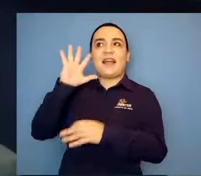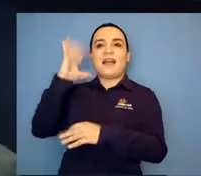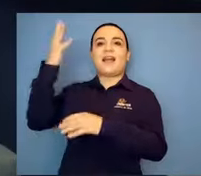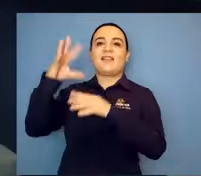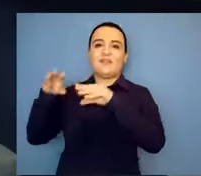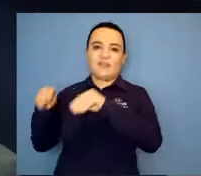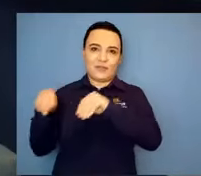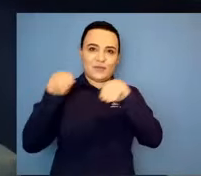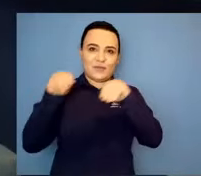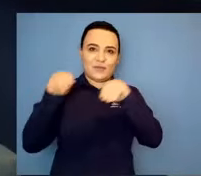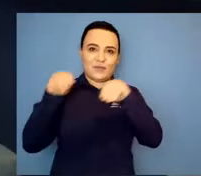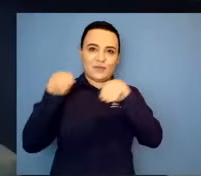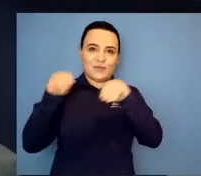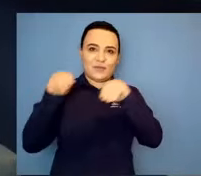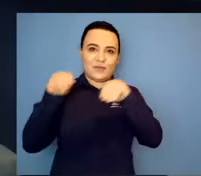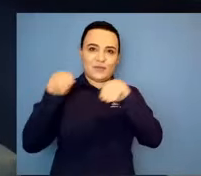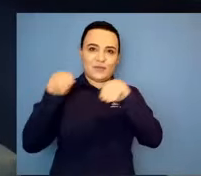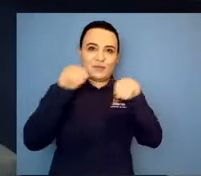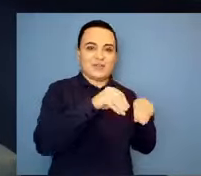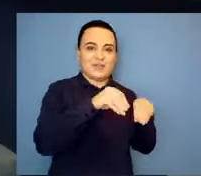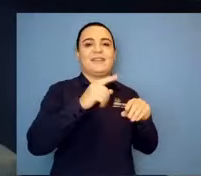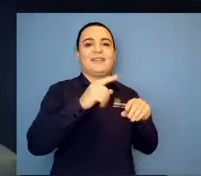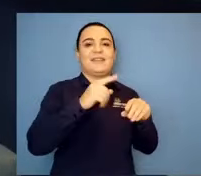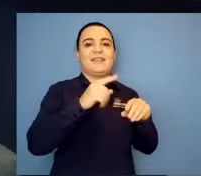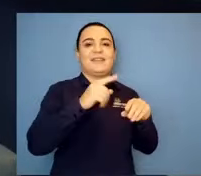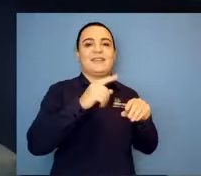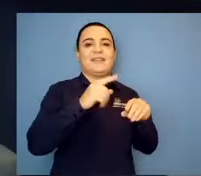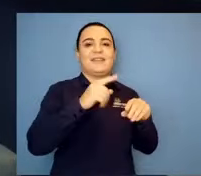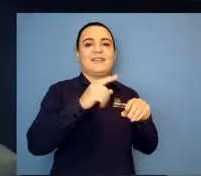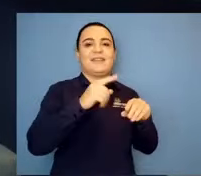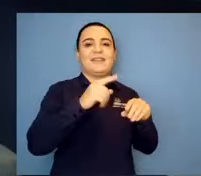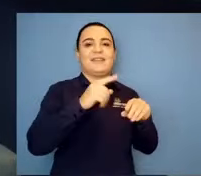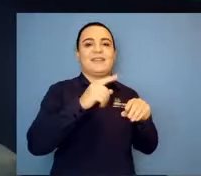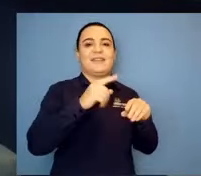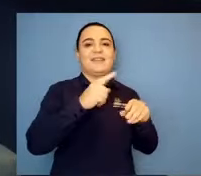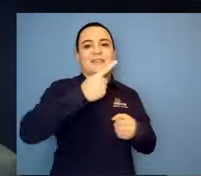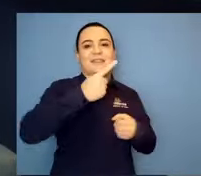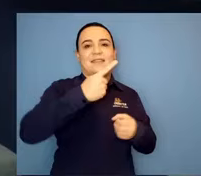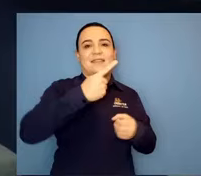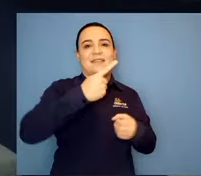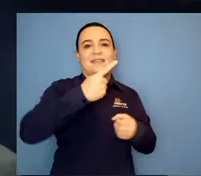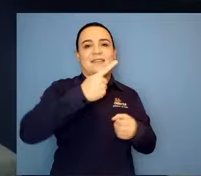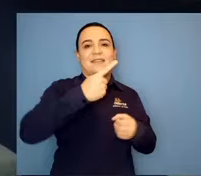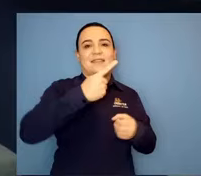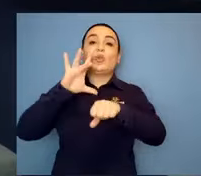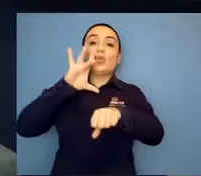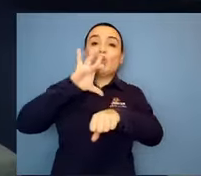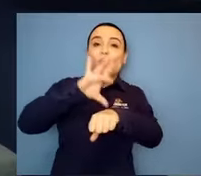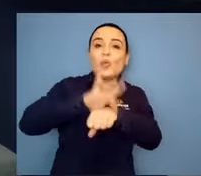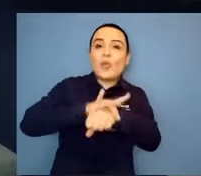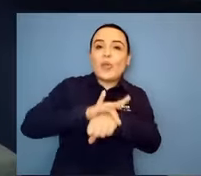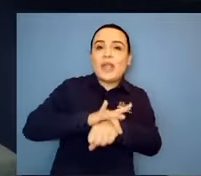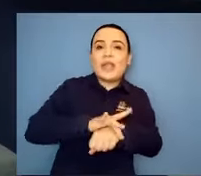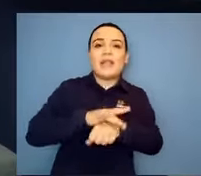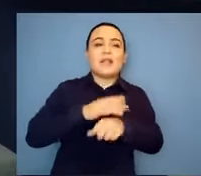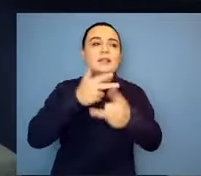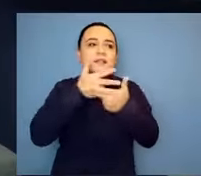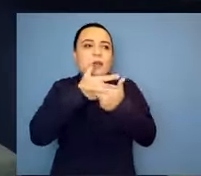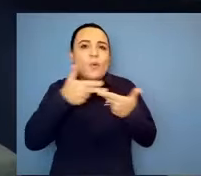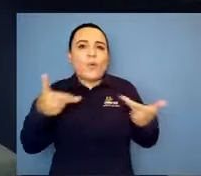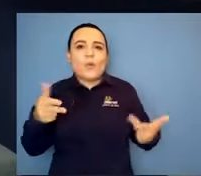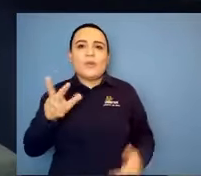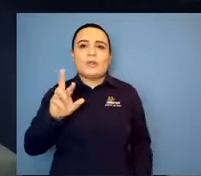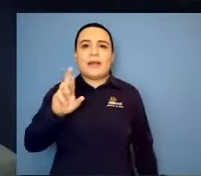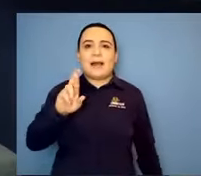diagnóstico aqui em Curitiba, a gente teve algumas oportunidades, né, que no meu ponto de vista, talvez numa